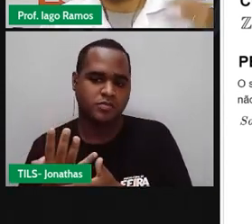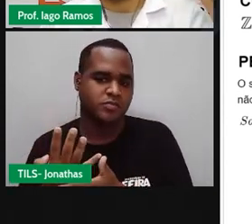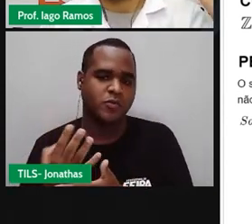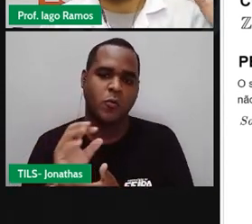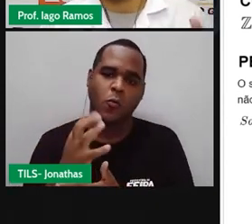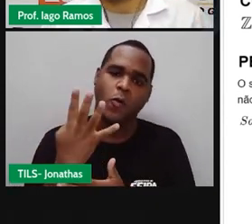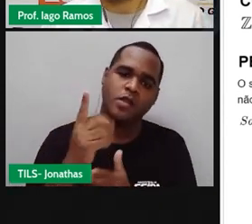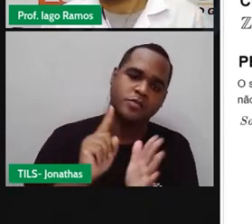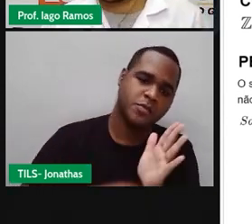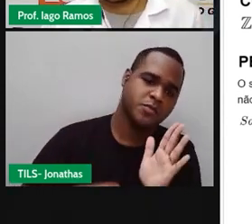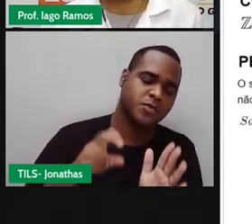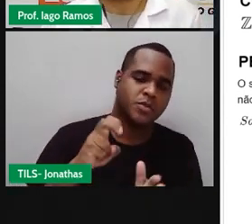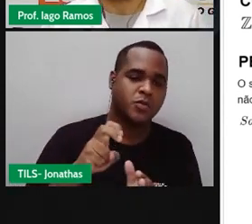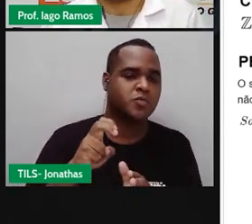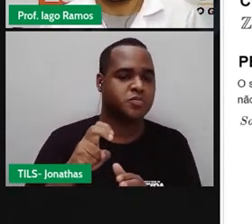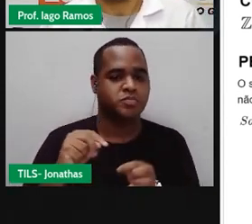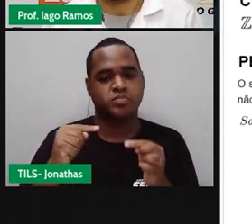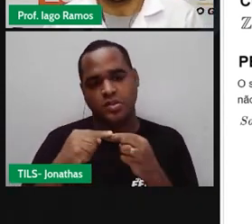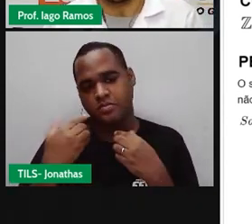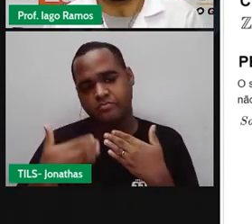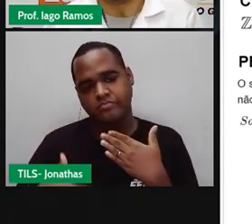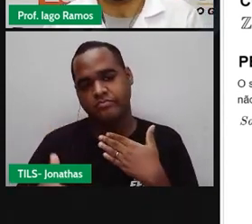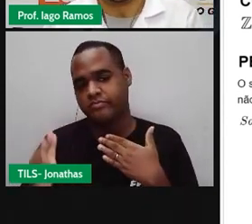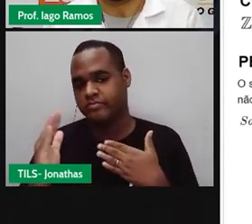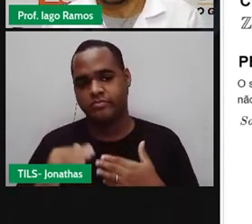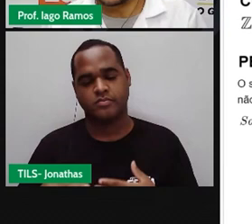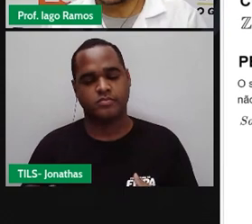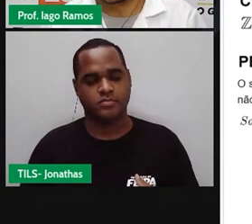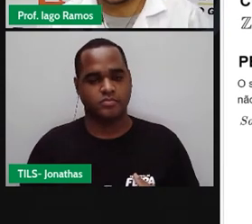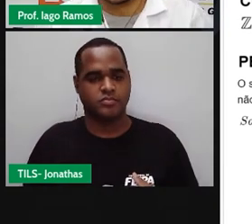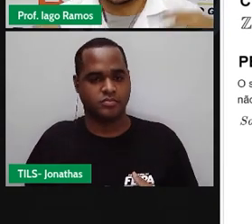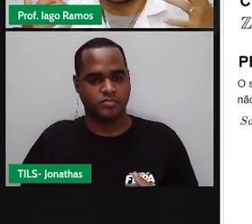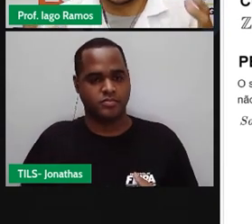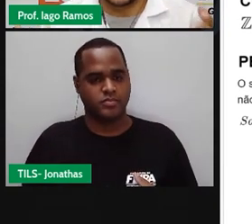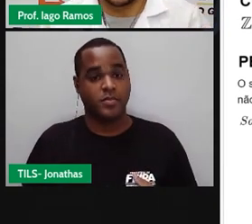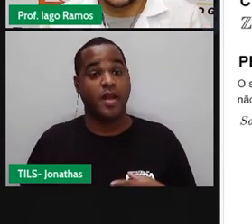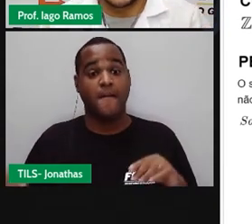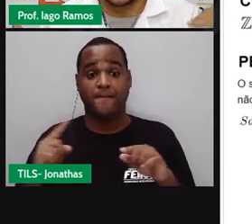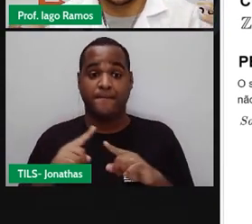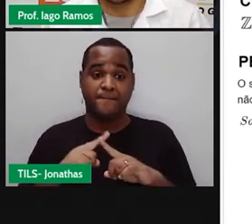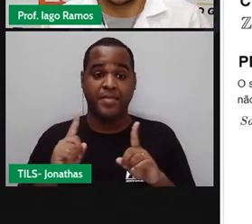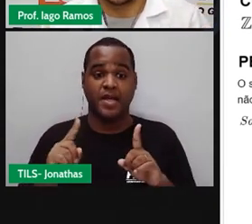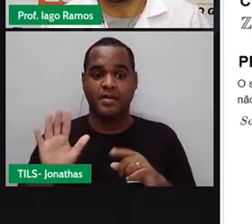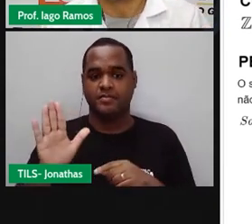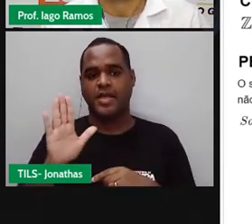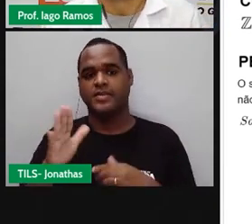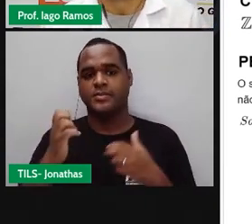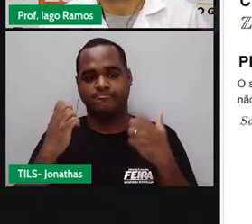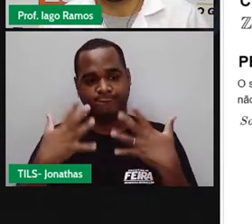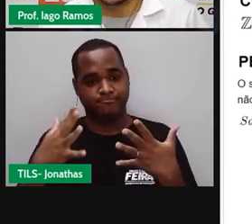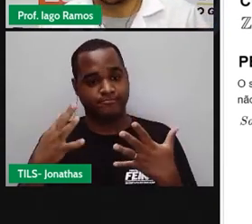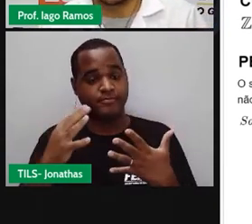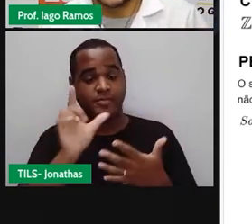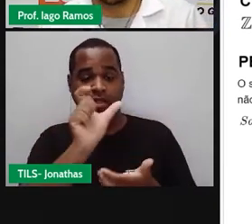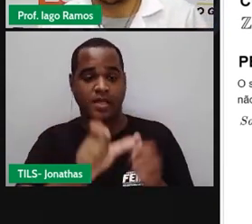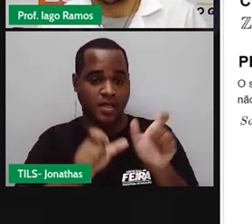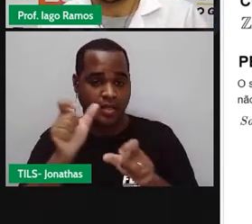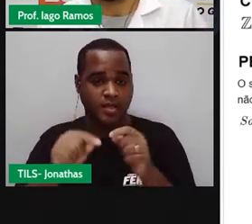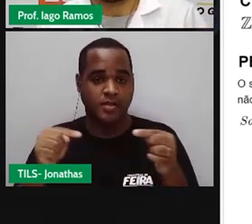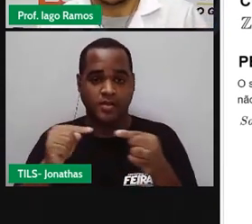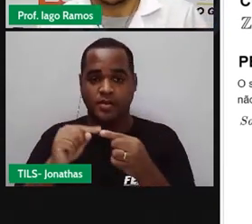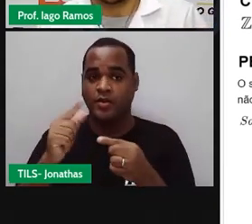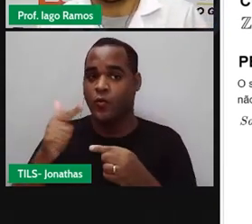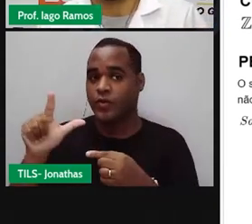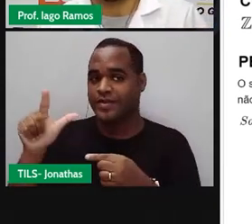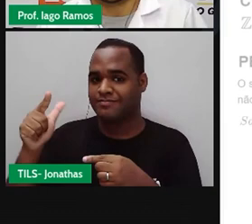Ou quatro menos cinco. E assim vai. Tá bom? Mas, isso aí, meu querido, minha querida, já é papo